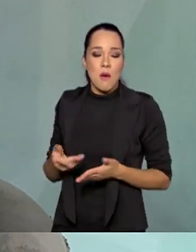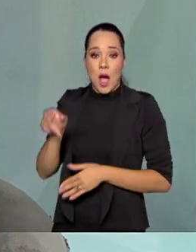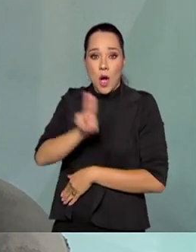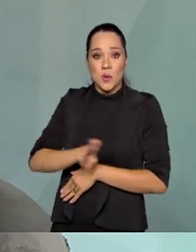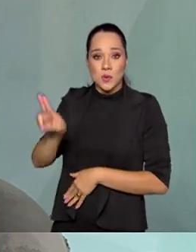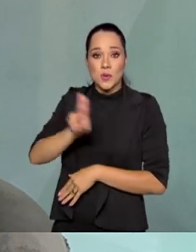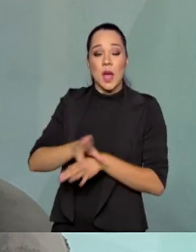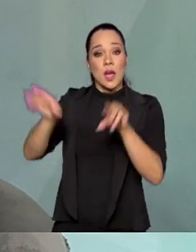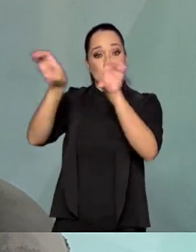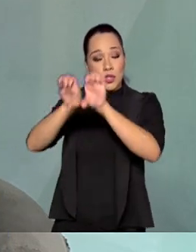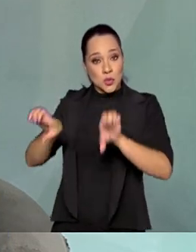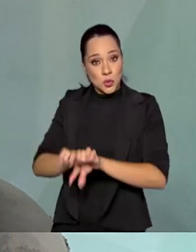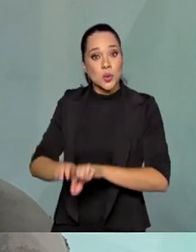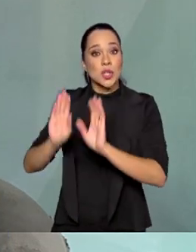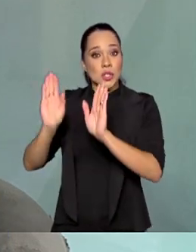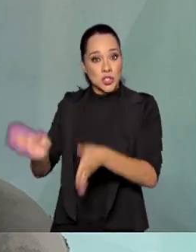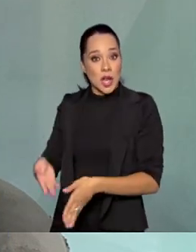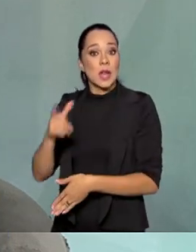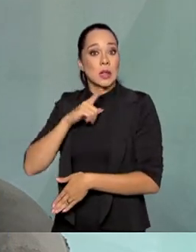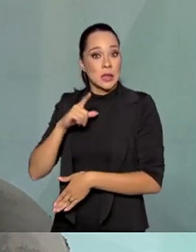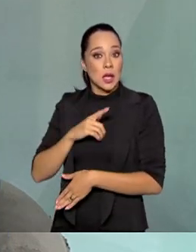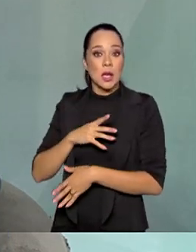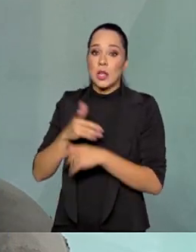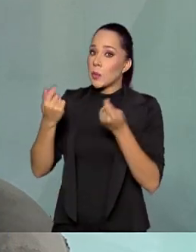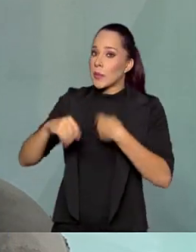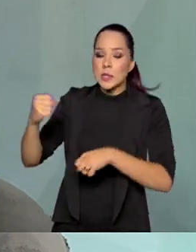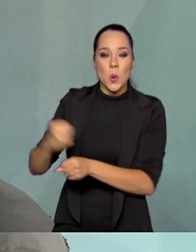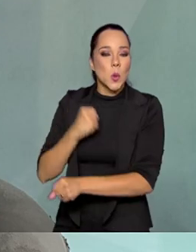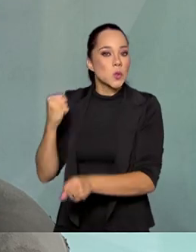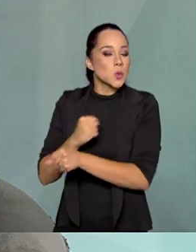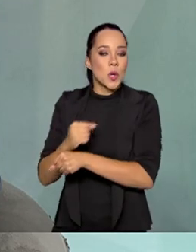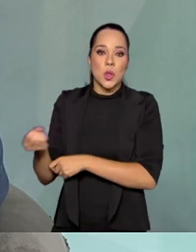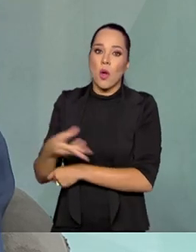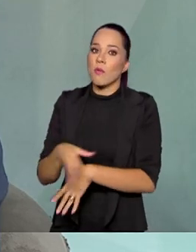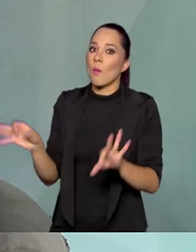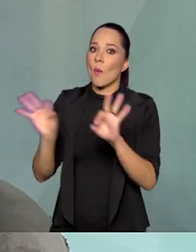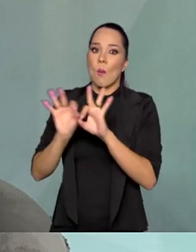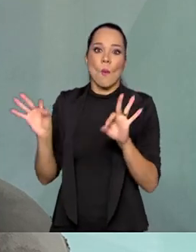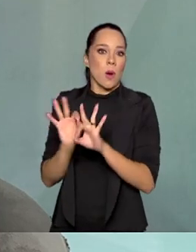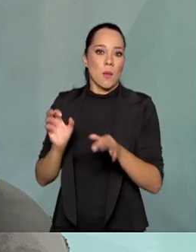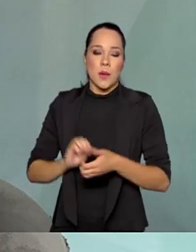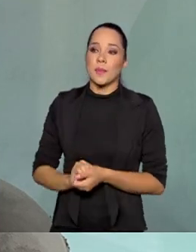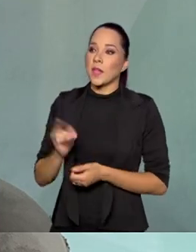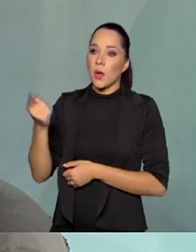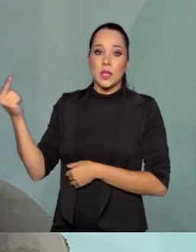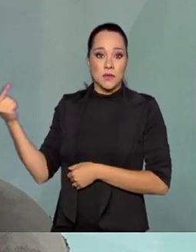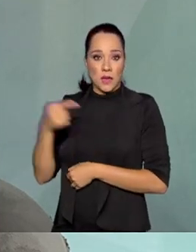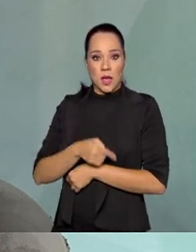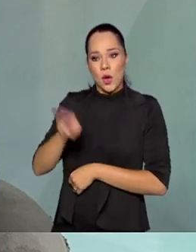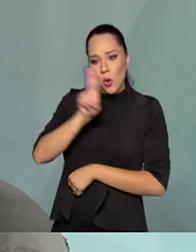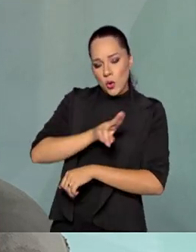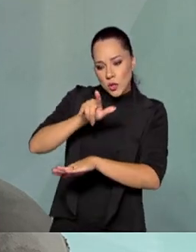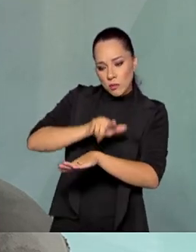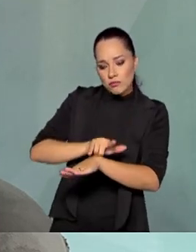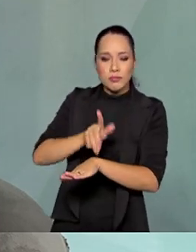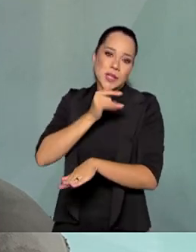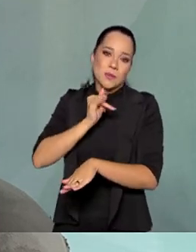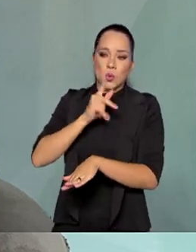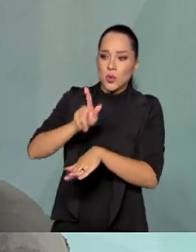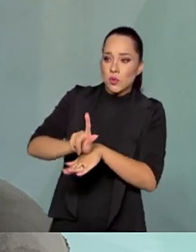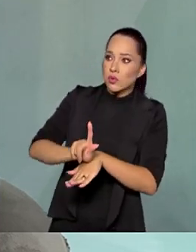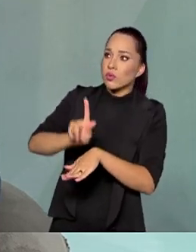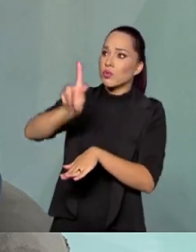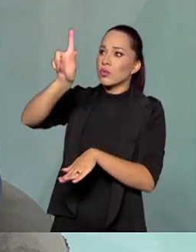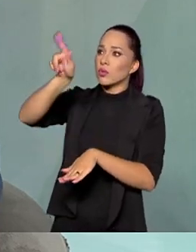utilizar a infraestrutura que já existe lá, sem ter que construir coisas novas. Então, eles vêm, utilizam por um certo tempo e depois